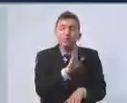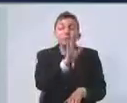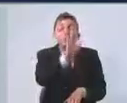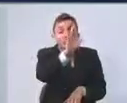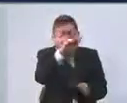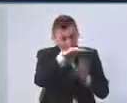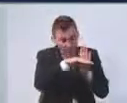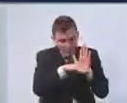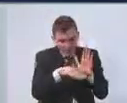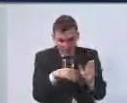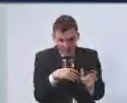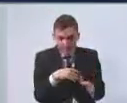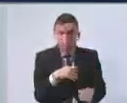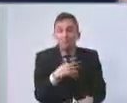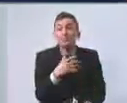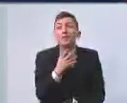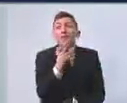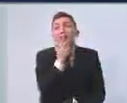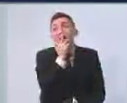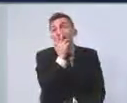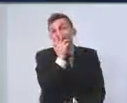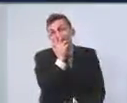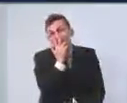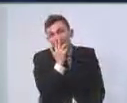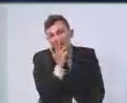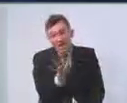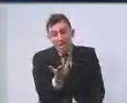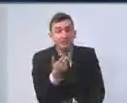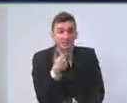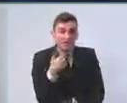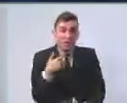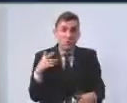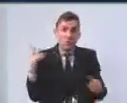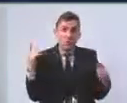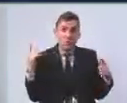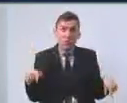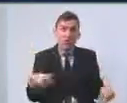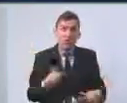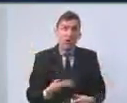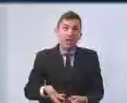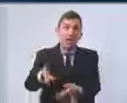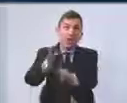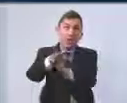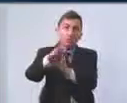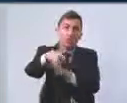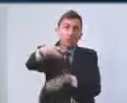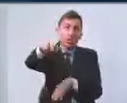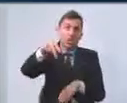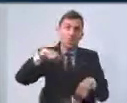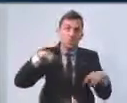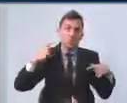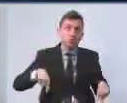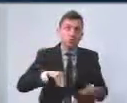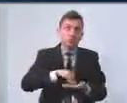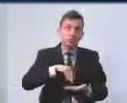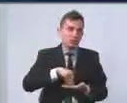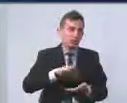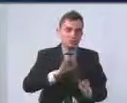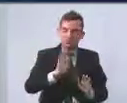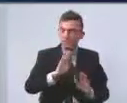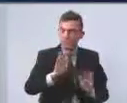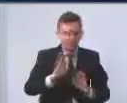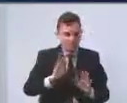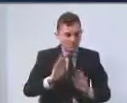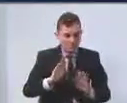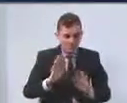Pode parecer que eu esteja realocando a discussão, tirando da Secretaria e colocando o Conselho, mas não entendam assim, por favor.